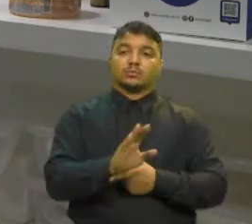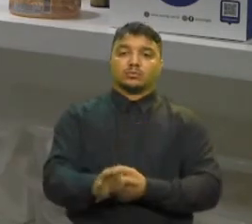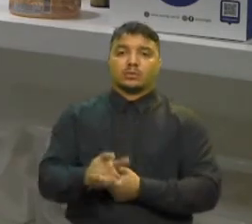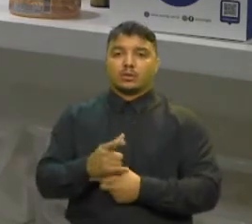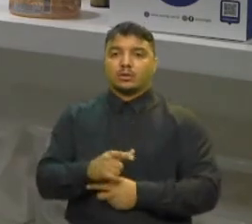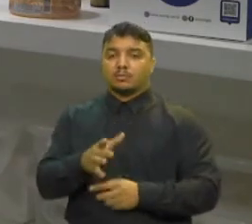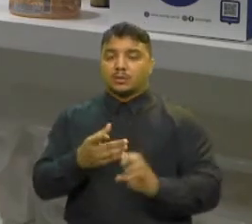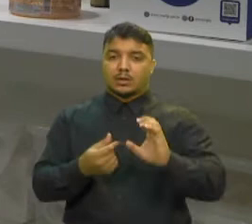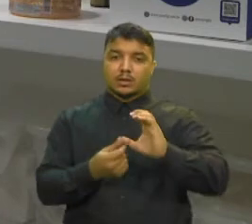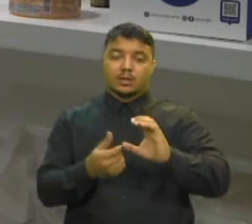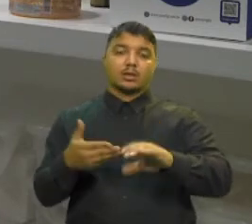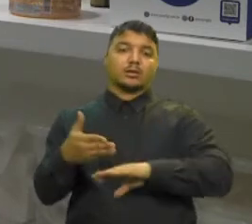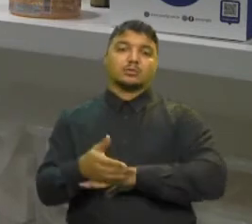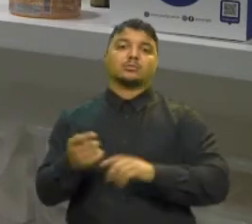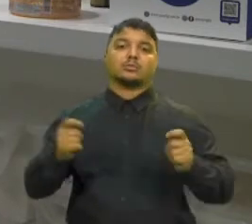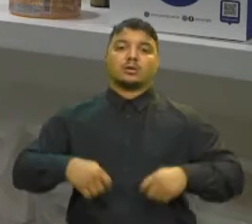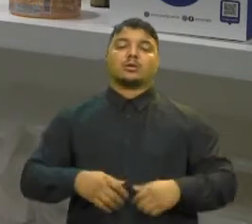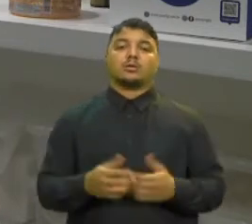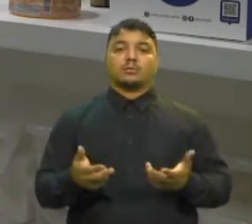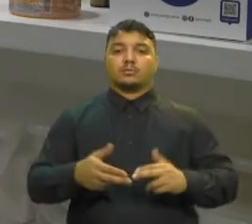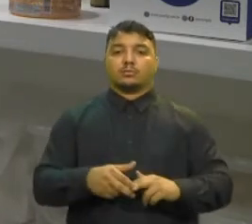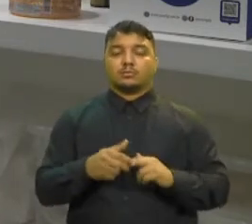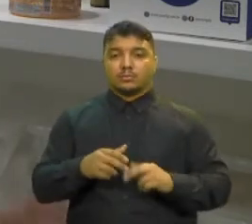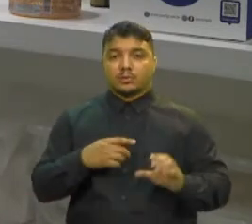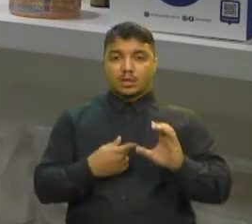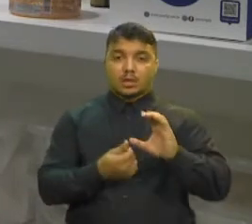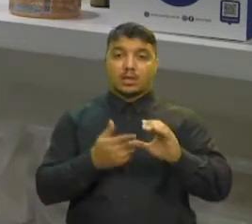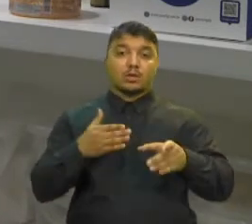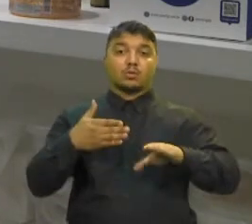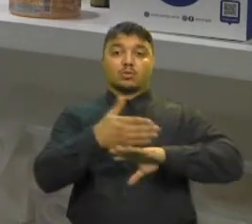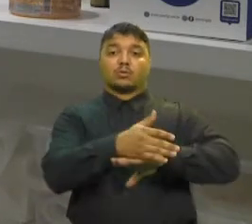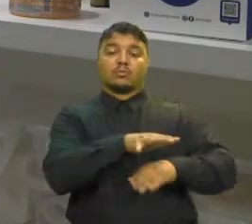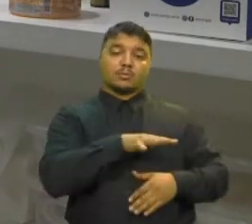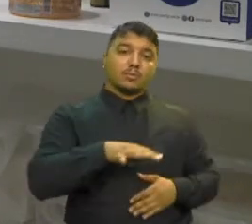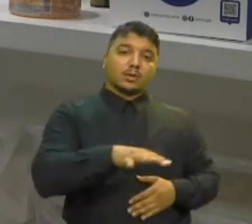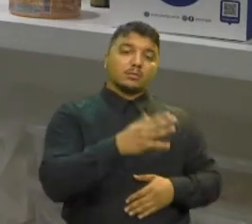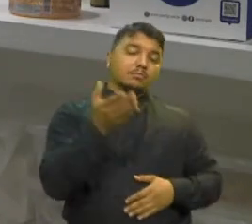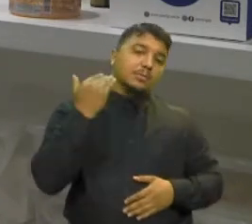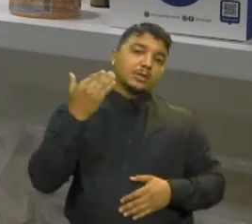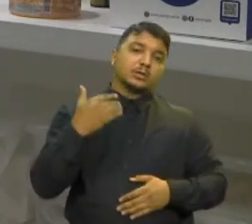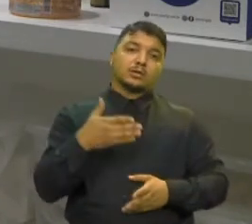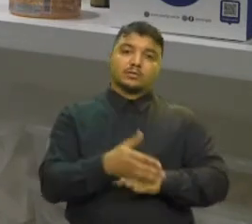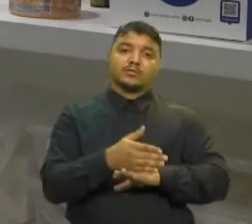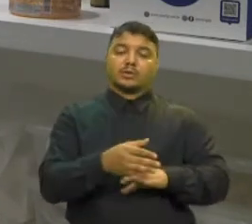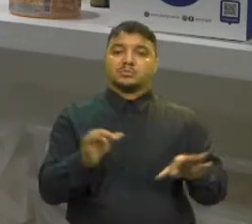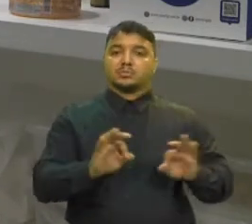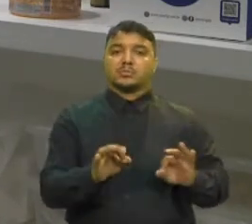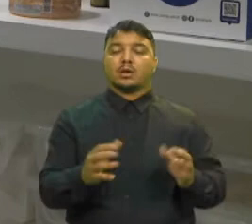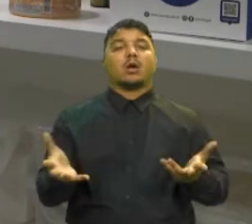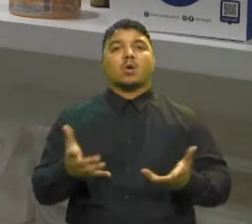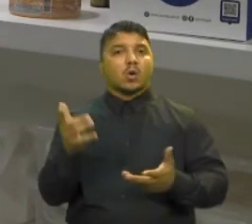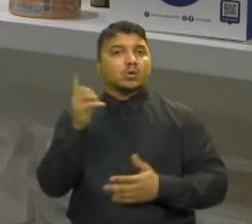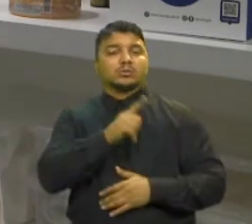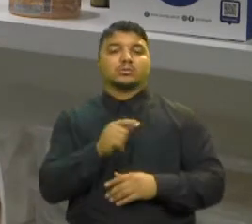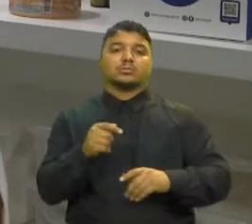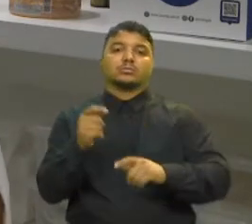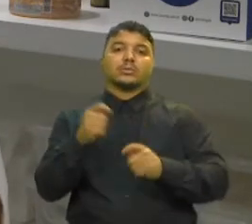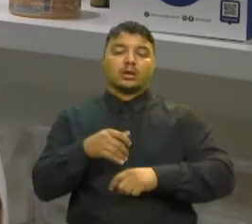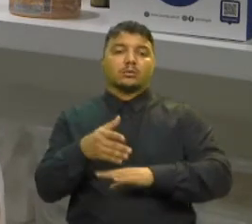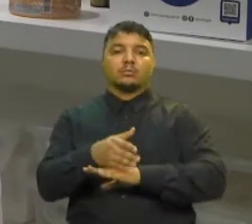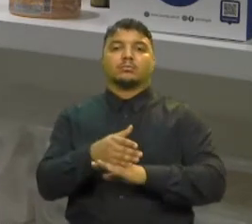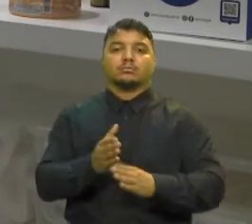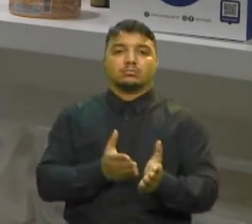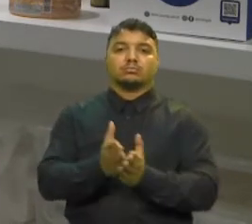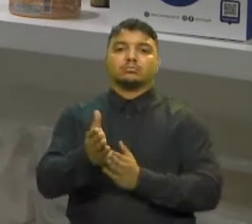minhas clientes circulem por aqui Clientes que não iam no meu antigo endereço com tanta frequência, passaram a vir aqui com